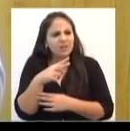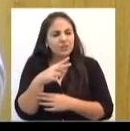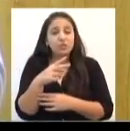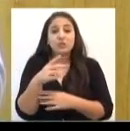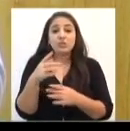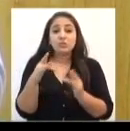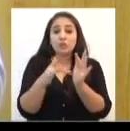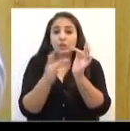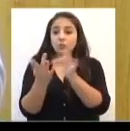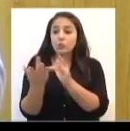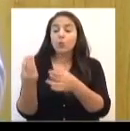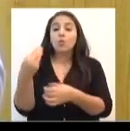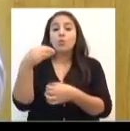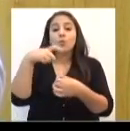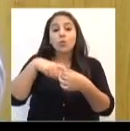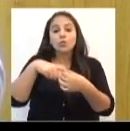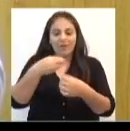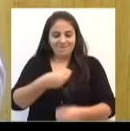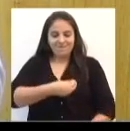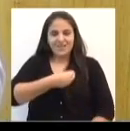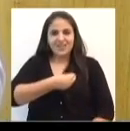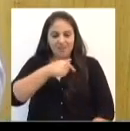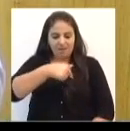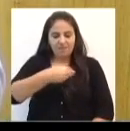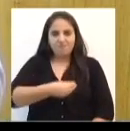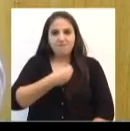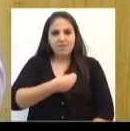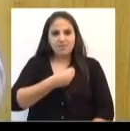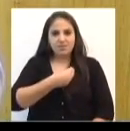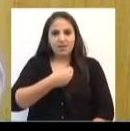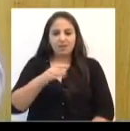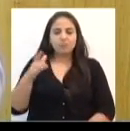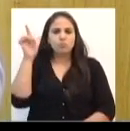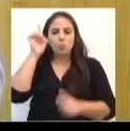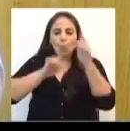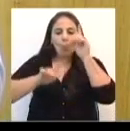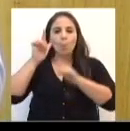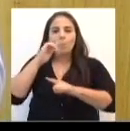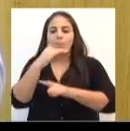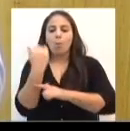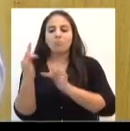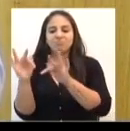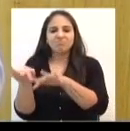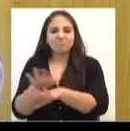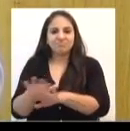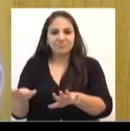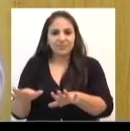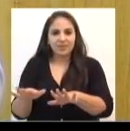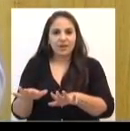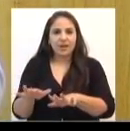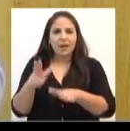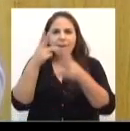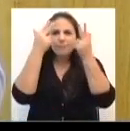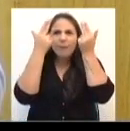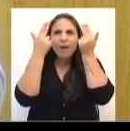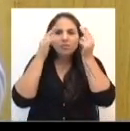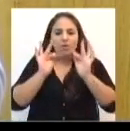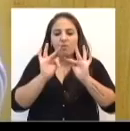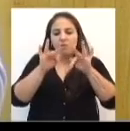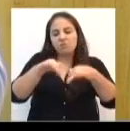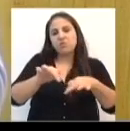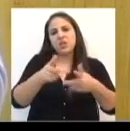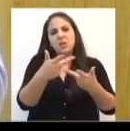vida. A vida vence a morte. Páscoa é morrer todas as coisas negativas